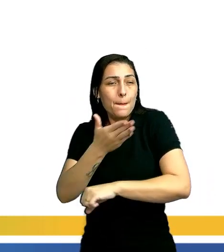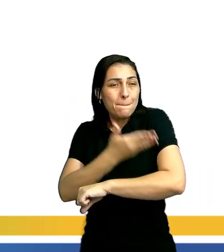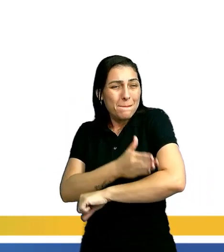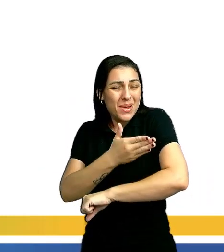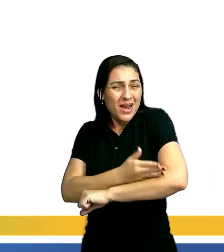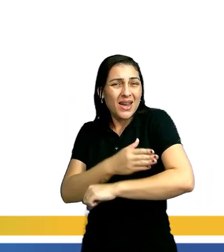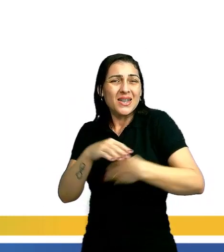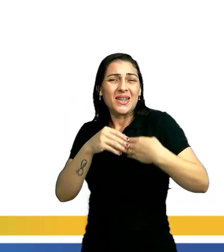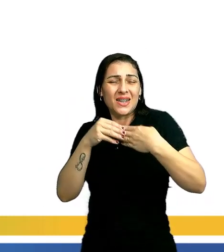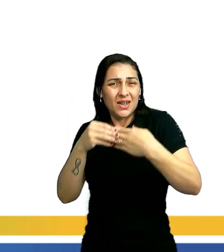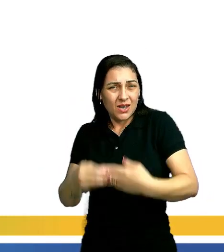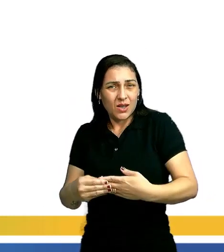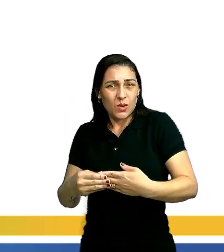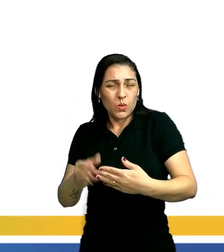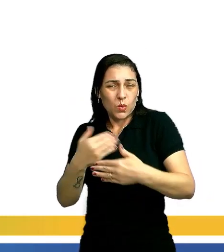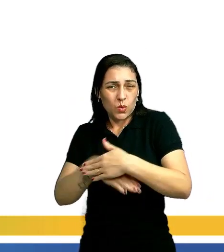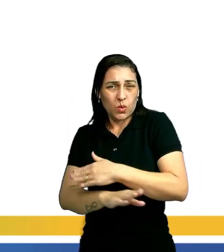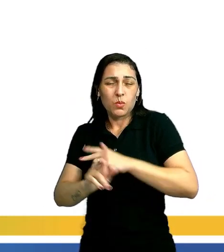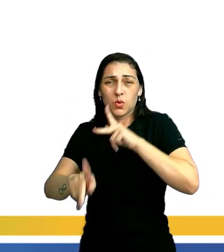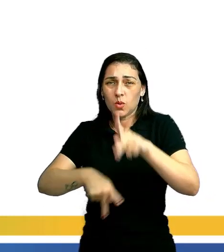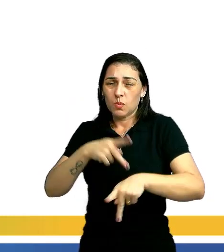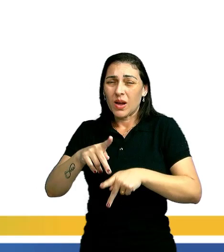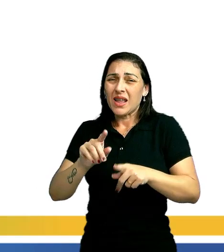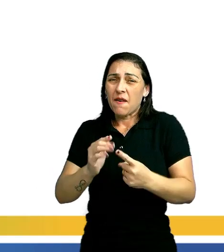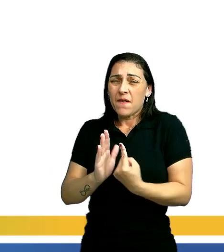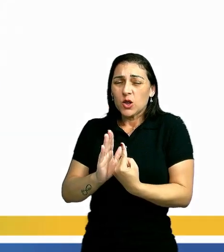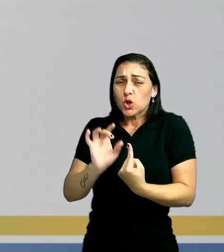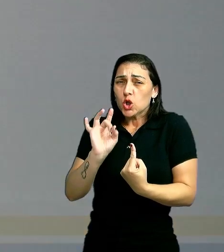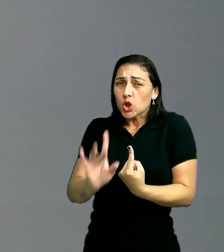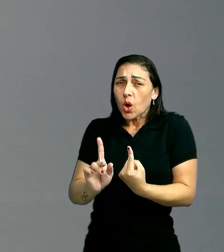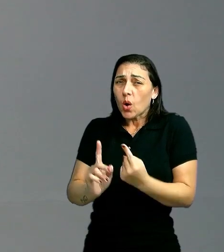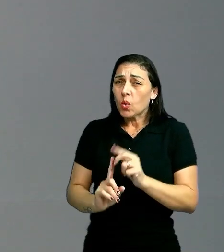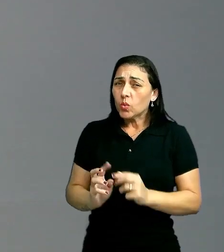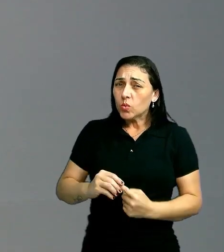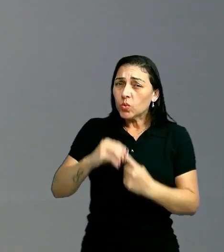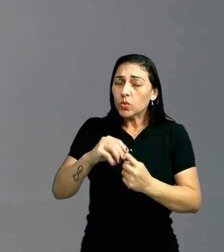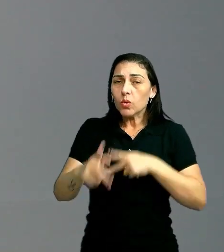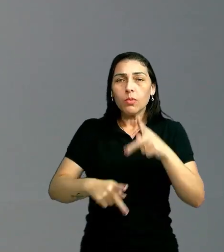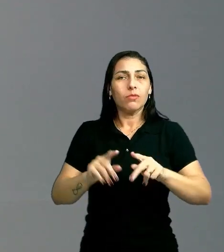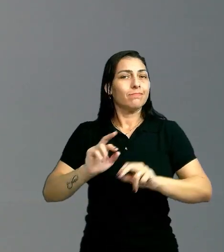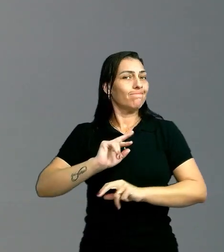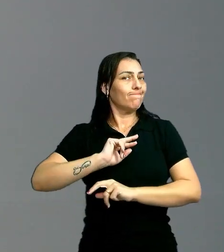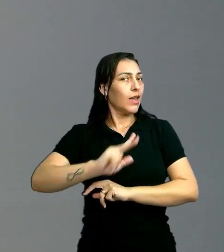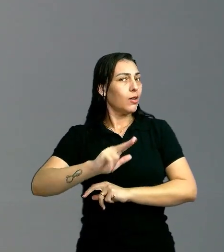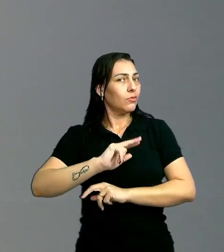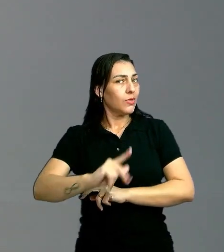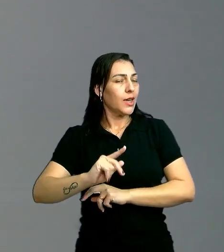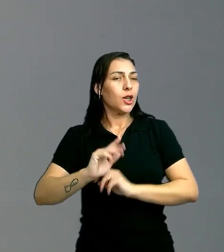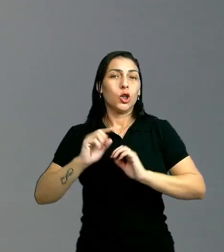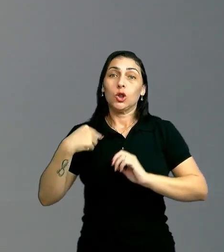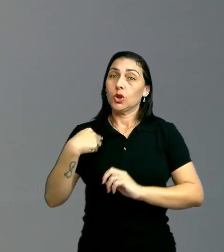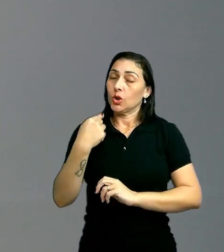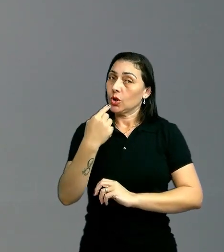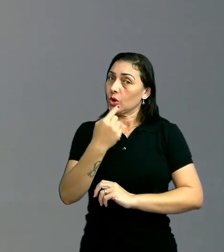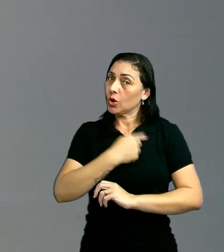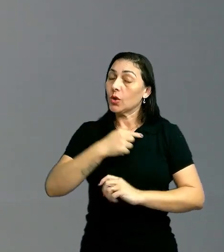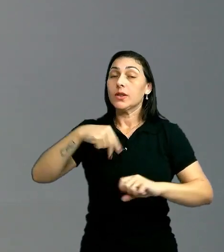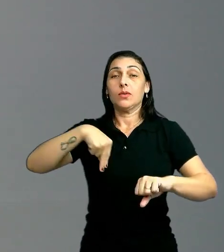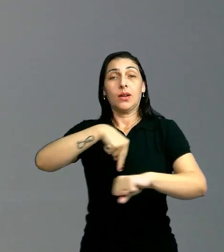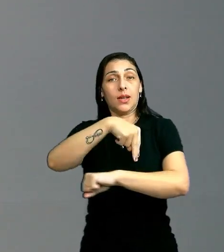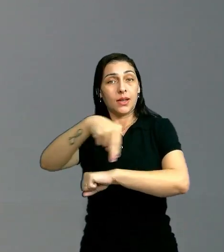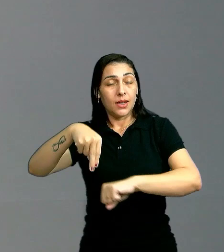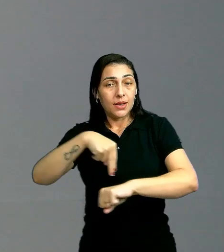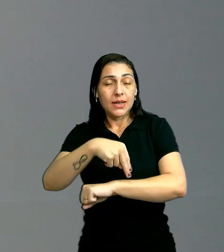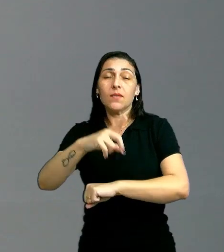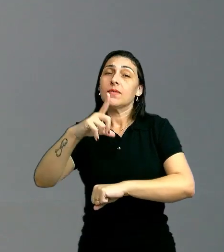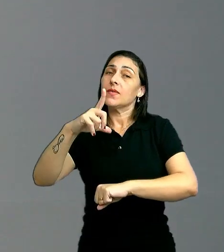que traduz os costumes de determinado povo e está restrita a ele. Não. Como eu disse, nós somos uma nação